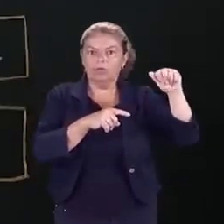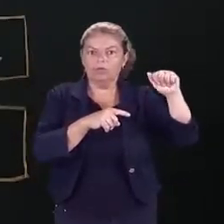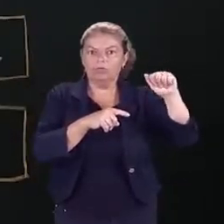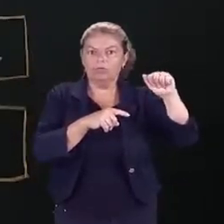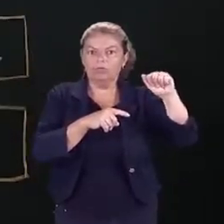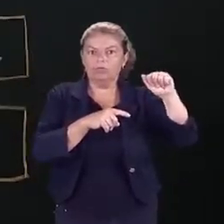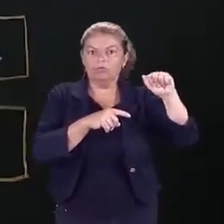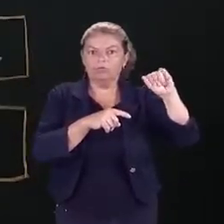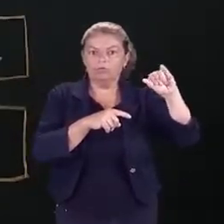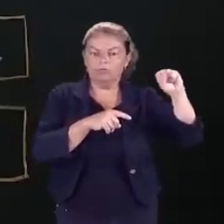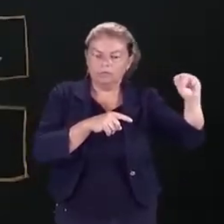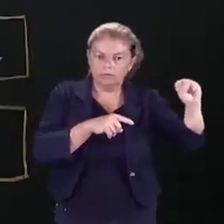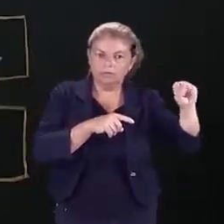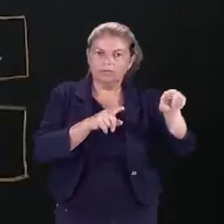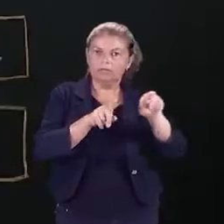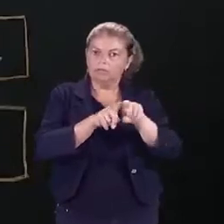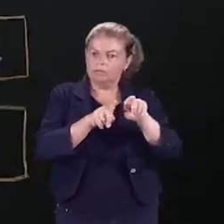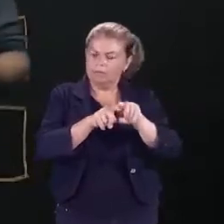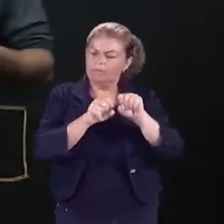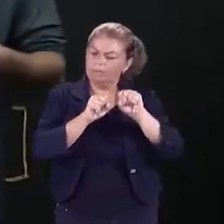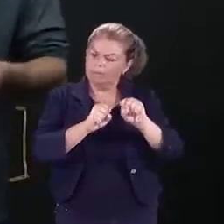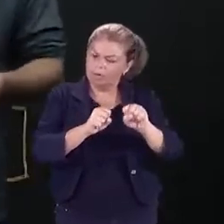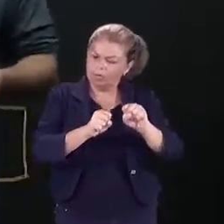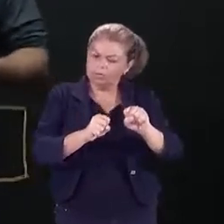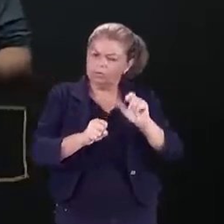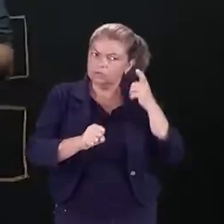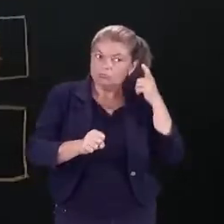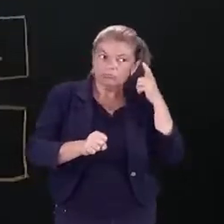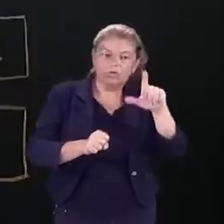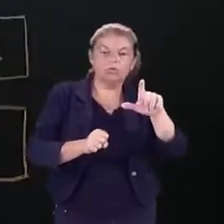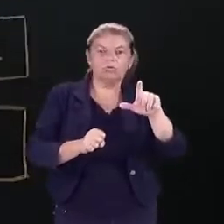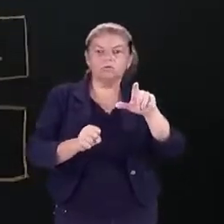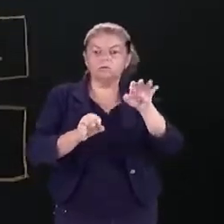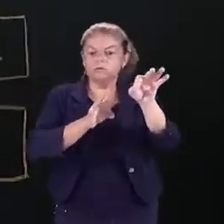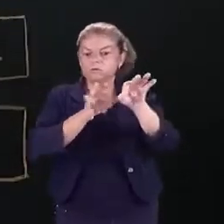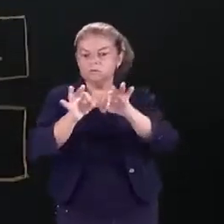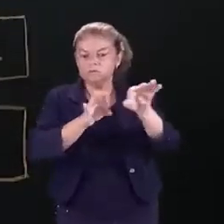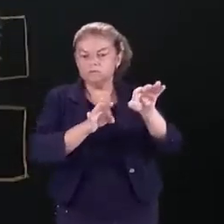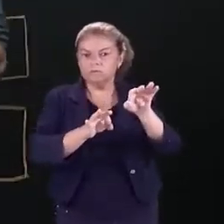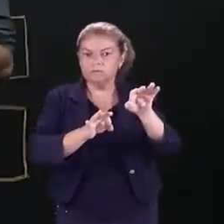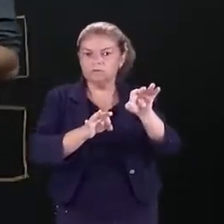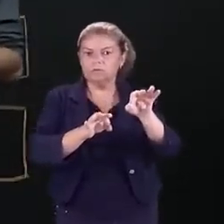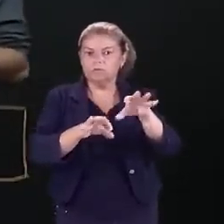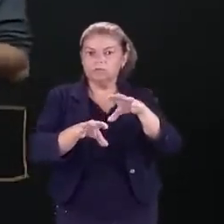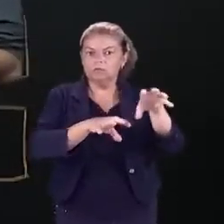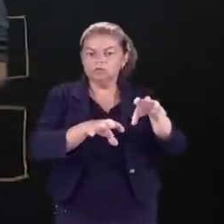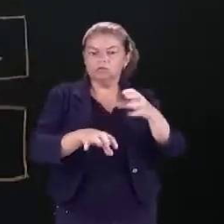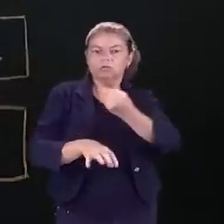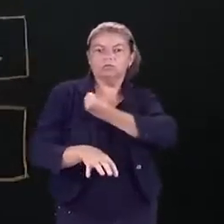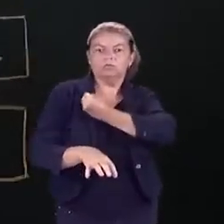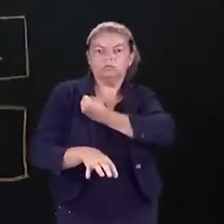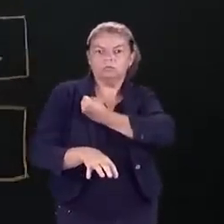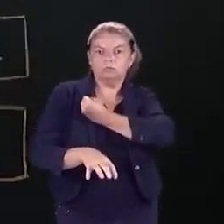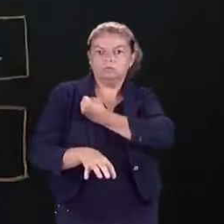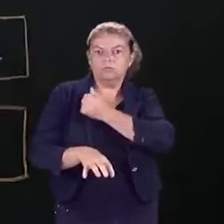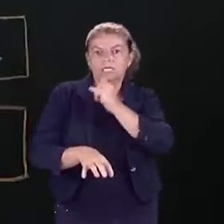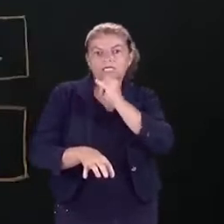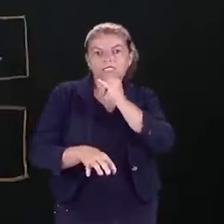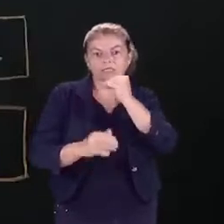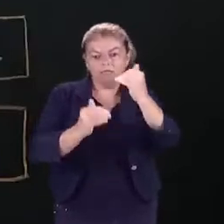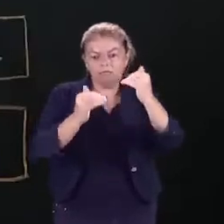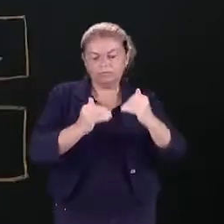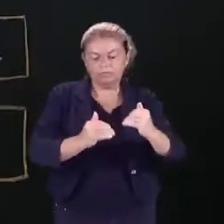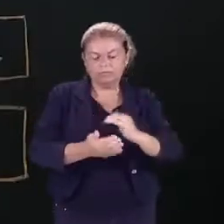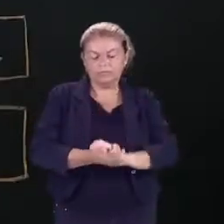consigamos também resolver operações matemáticas entre esses números irracionais. Nesse exemplo aqui